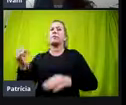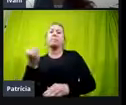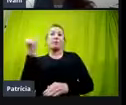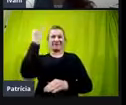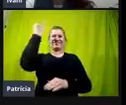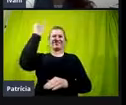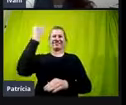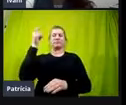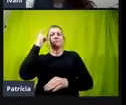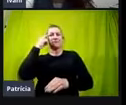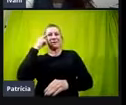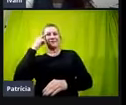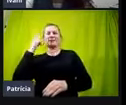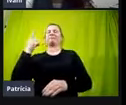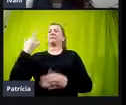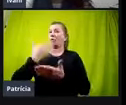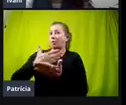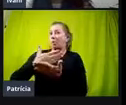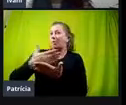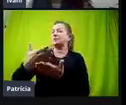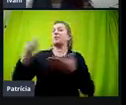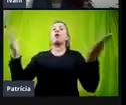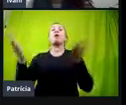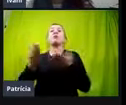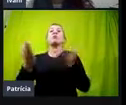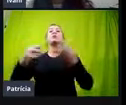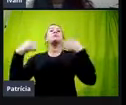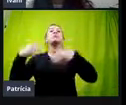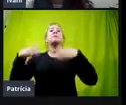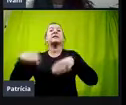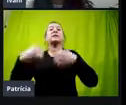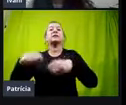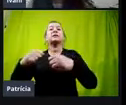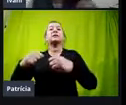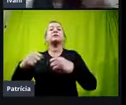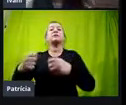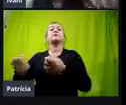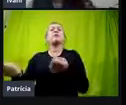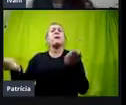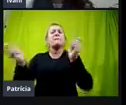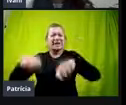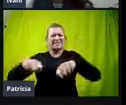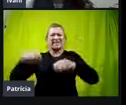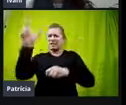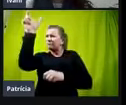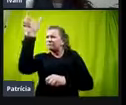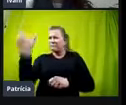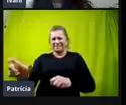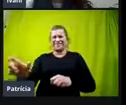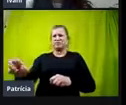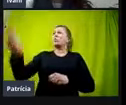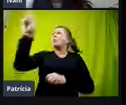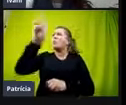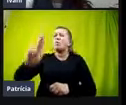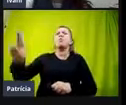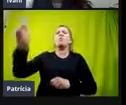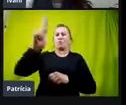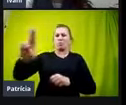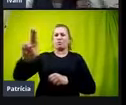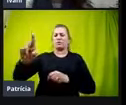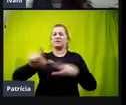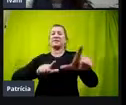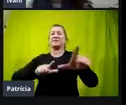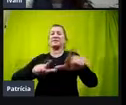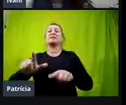que um passo já foi dado, agora o que a gente precisa é capacitar as pessoas, capacitar esse usuário num serviço de tecnologia